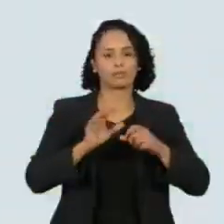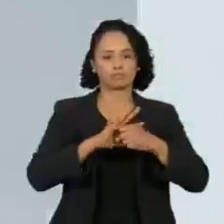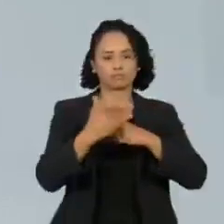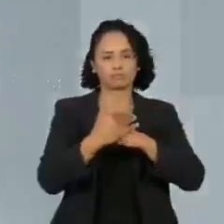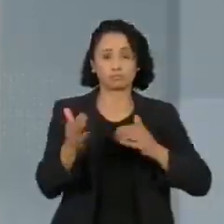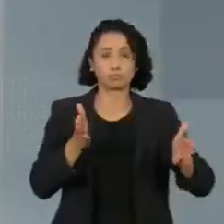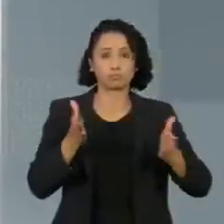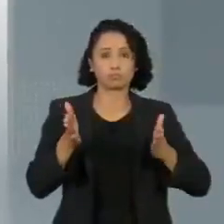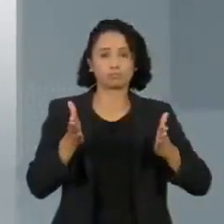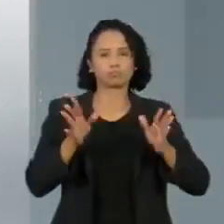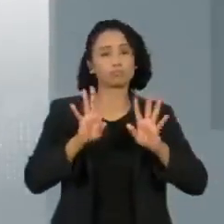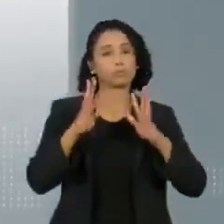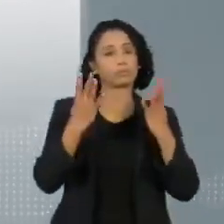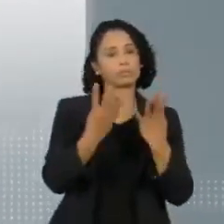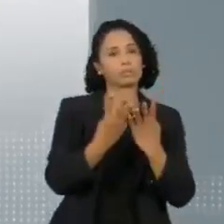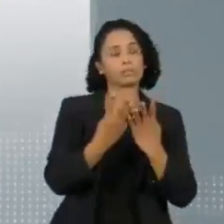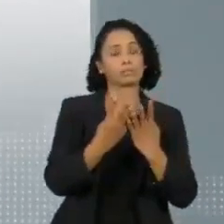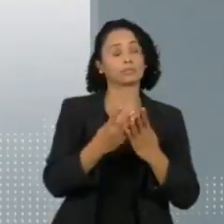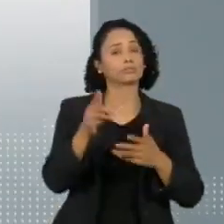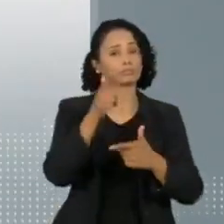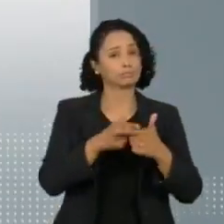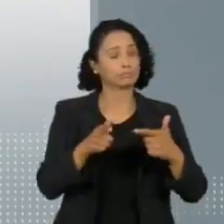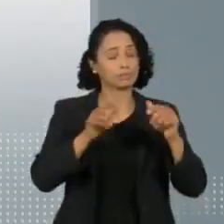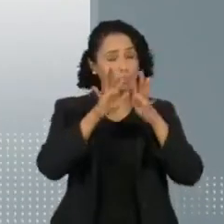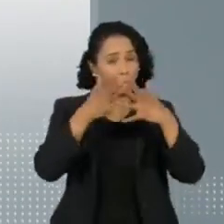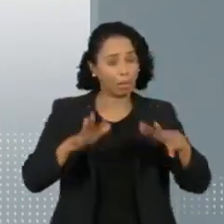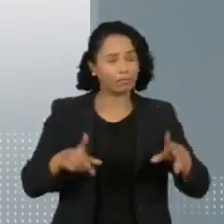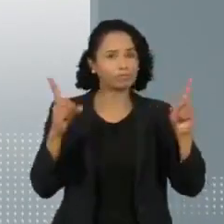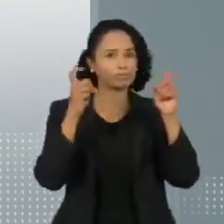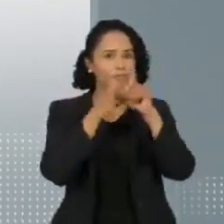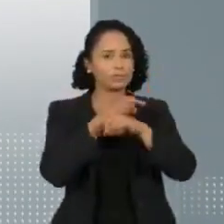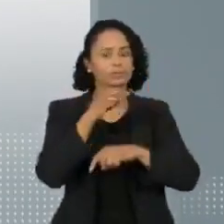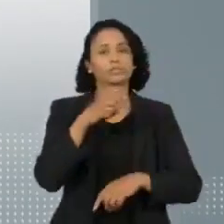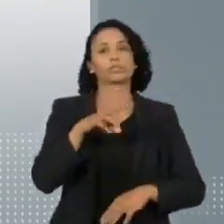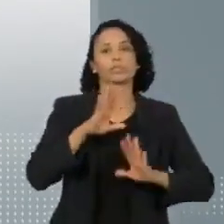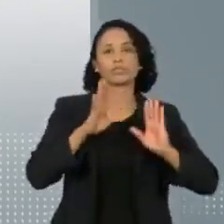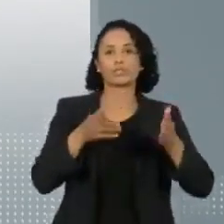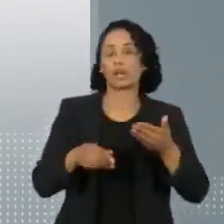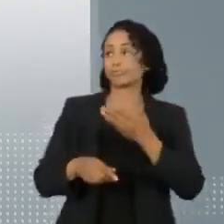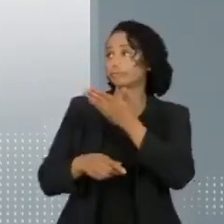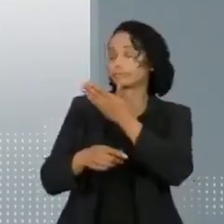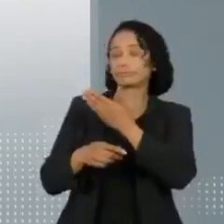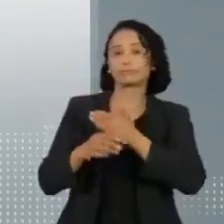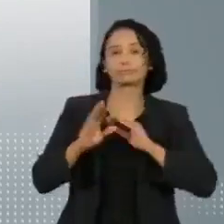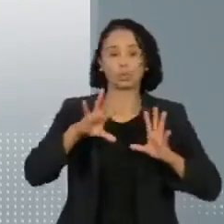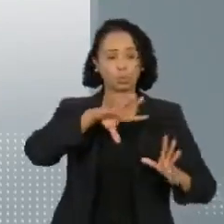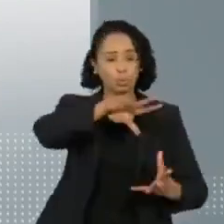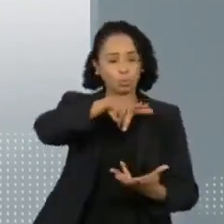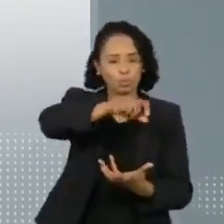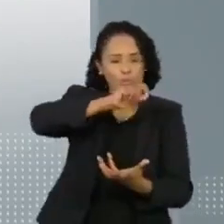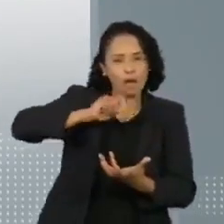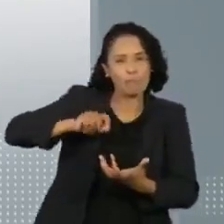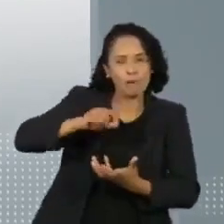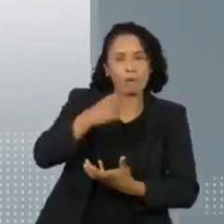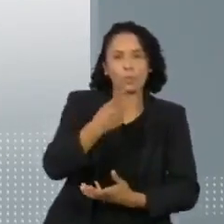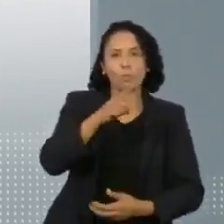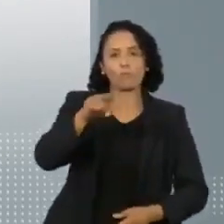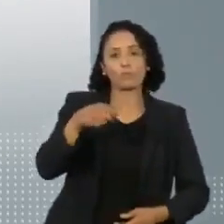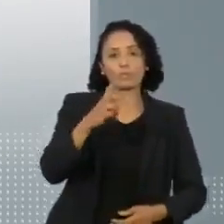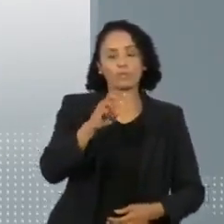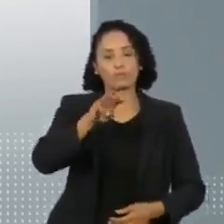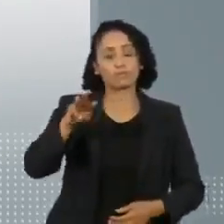tona. Uma pesquisa da revista The Lancet, feita em 21 países, revela que em todo o mundo, um milhão e meio de crianças